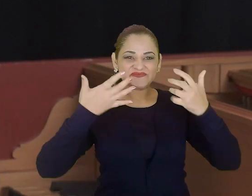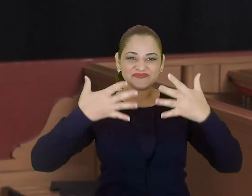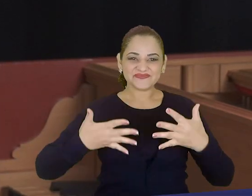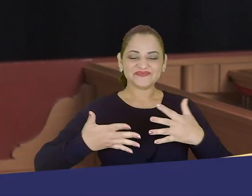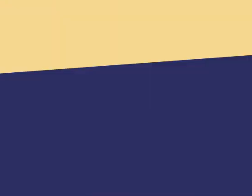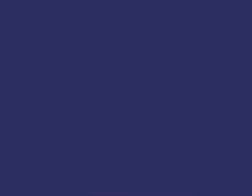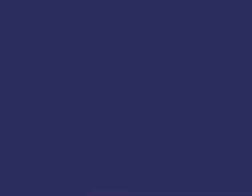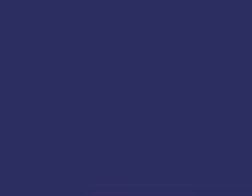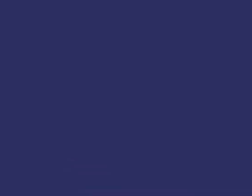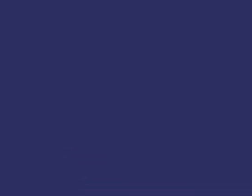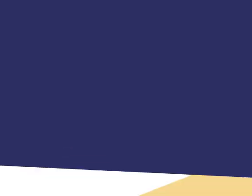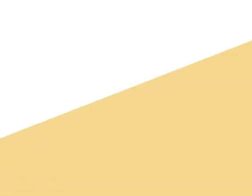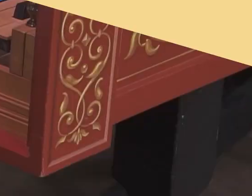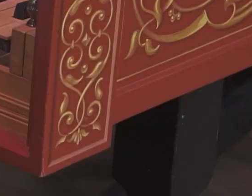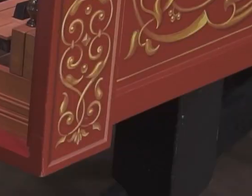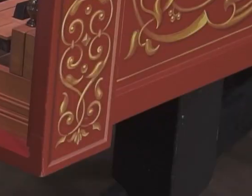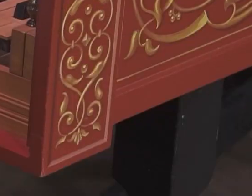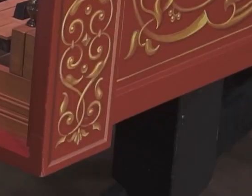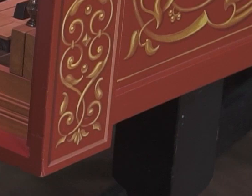nesse vídeo.